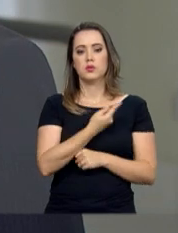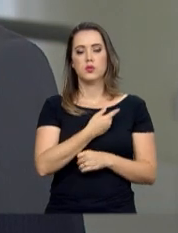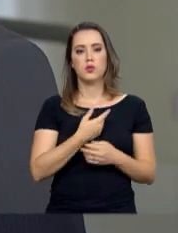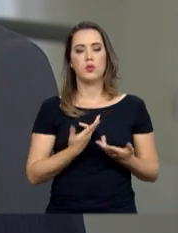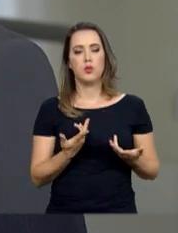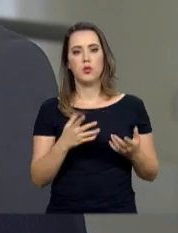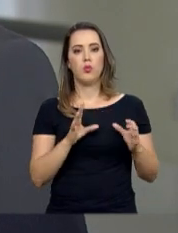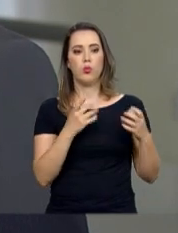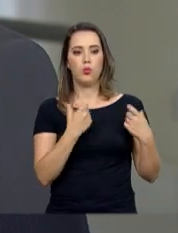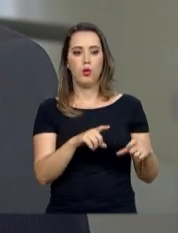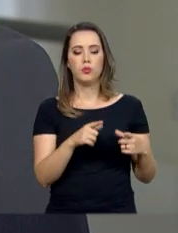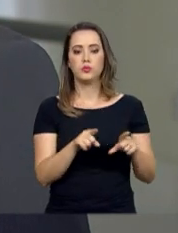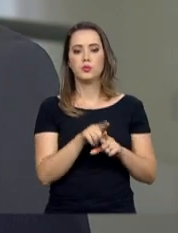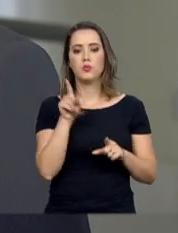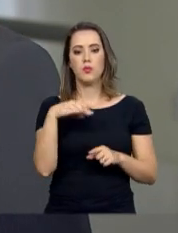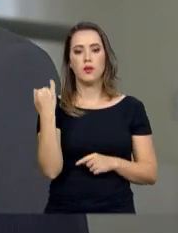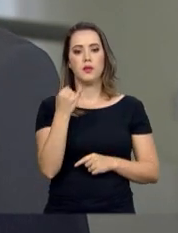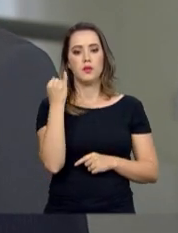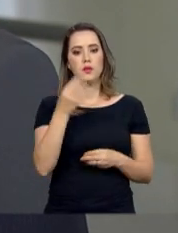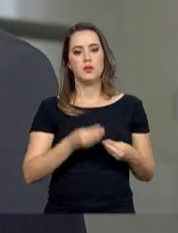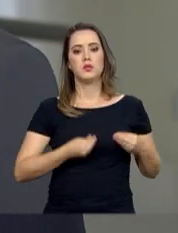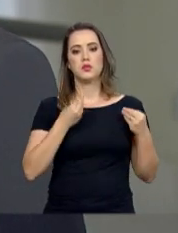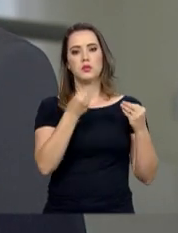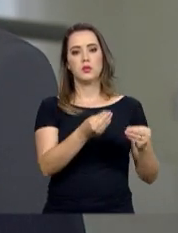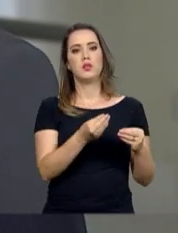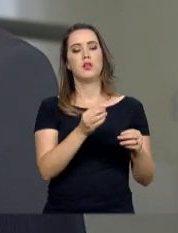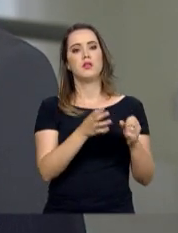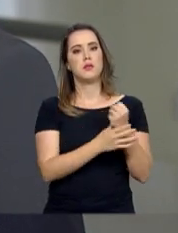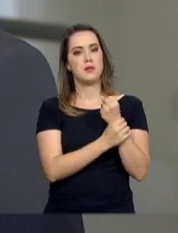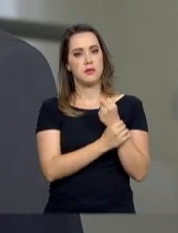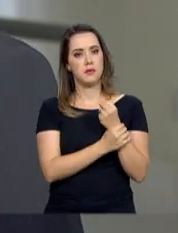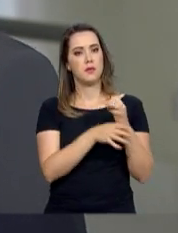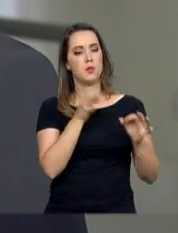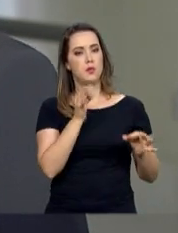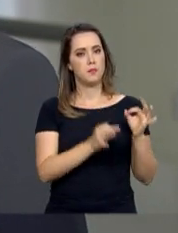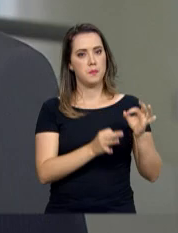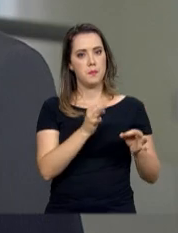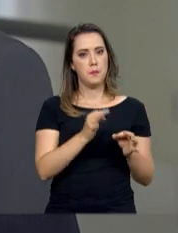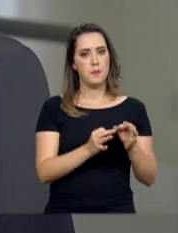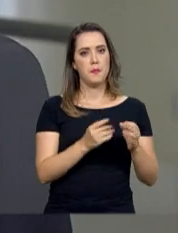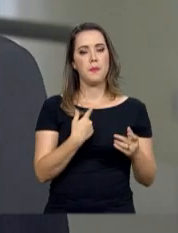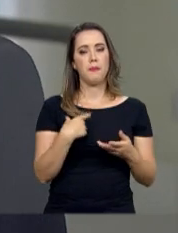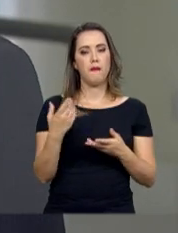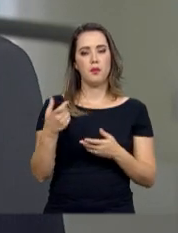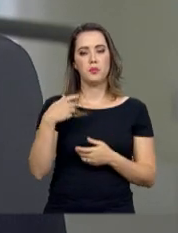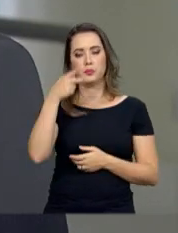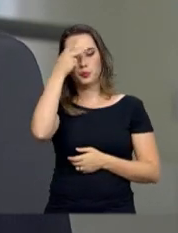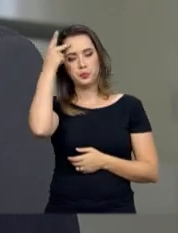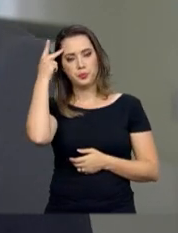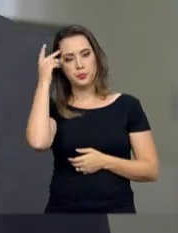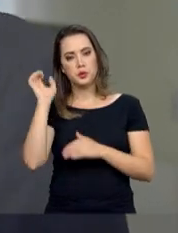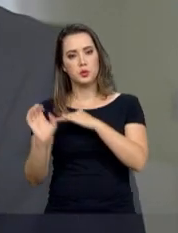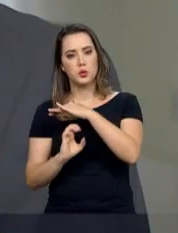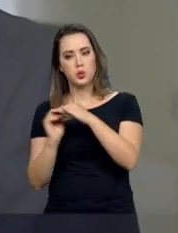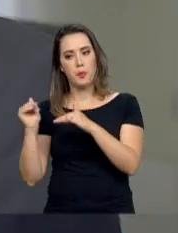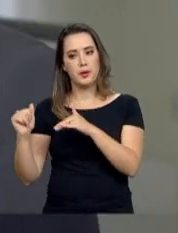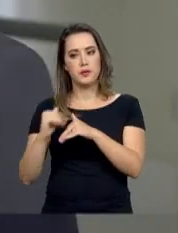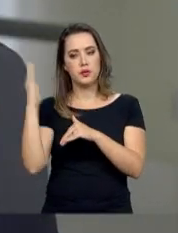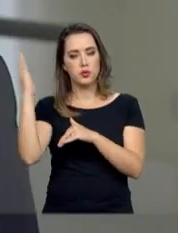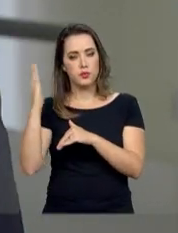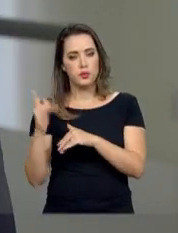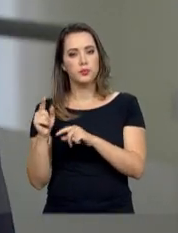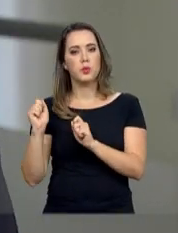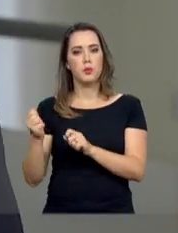é importante estabelecer um modelo que traga segurança jurídica e governança para que a gente continue atraindo os investidores. Quais são os principais